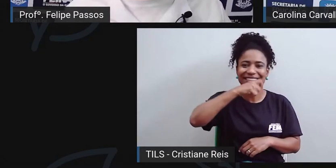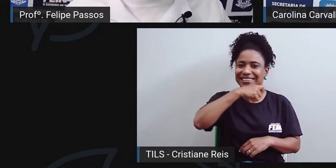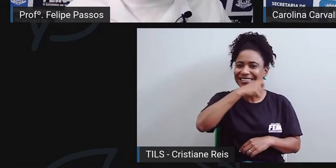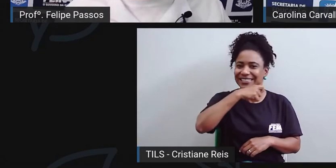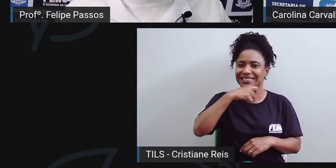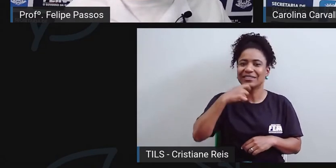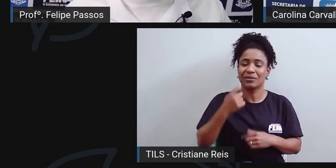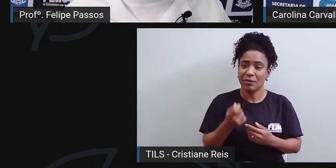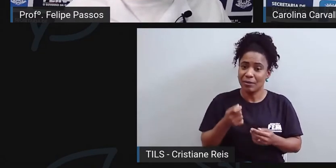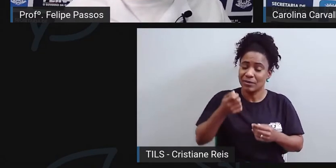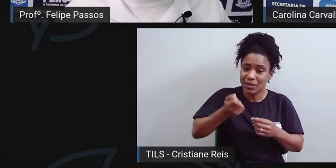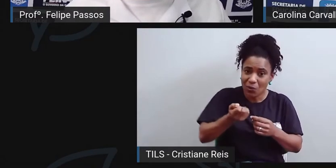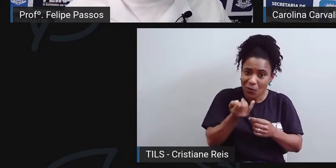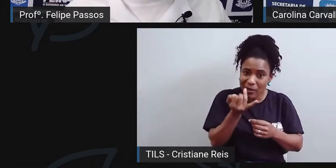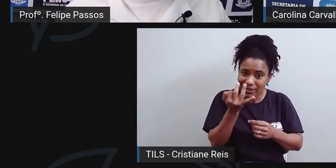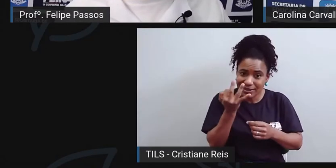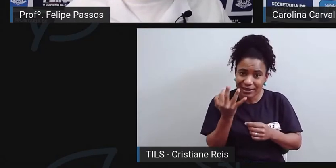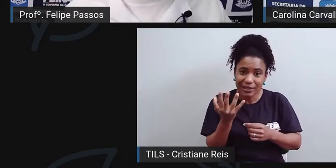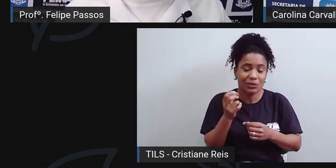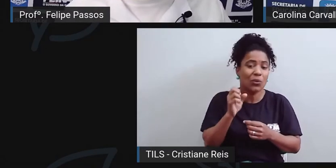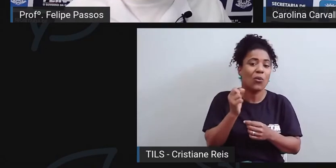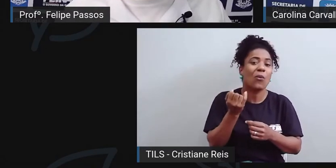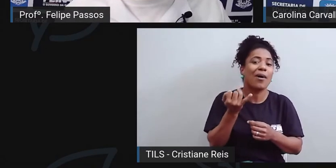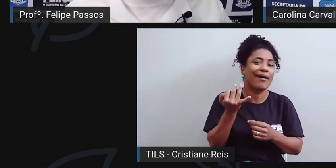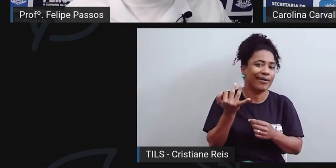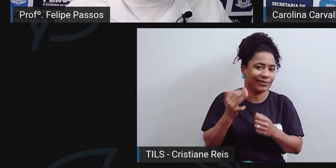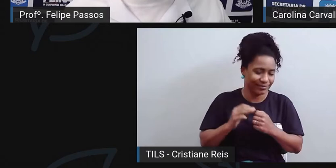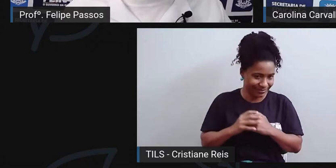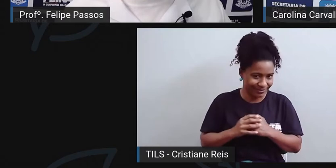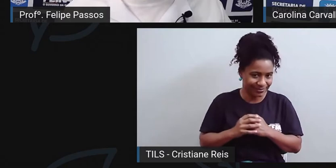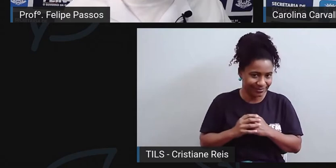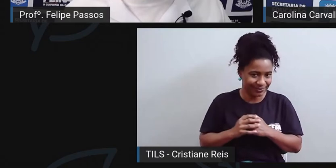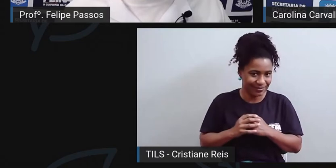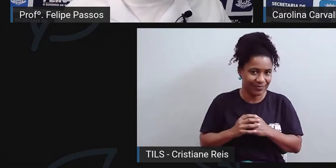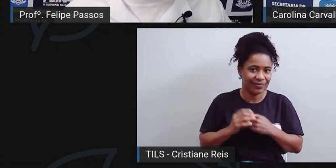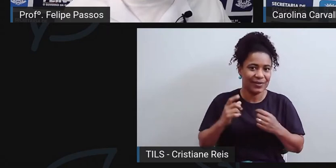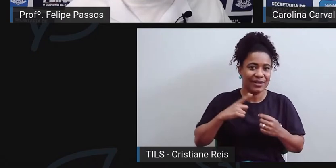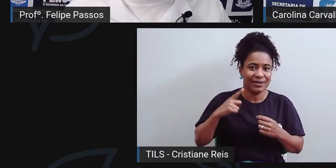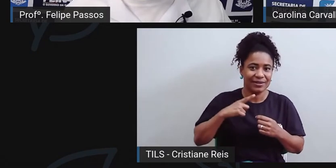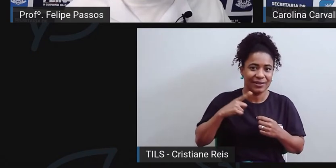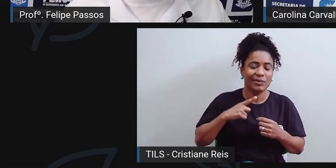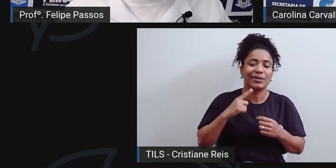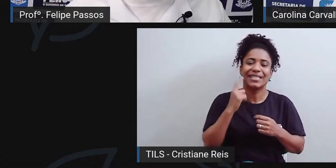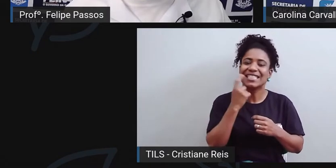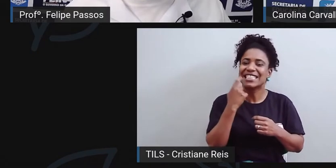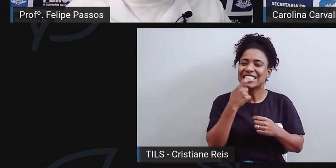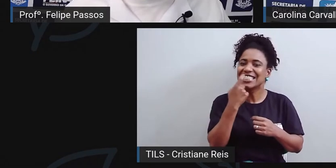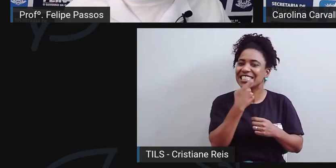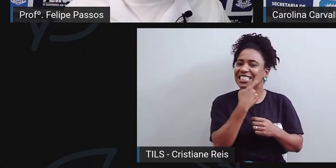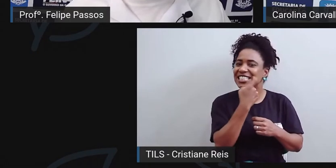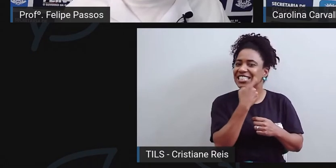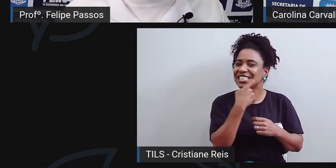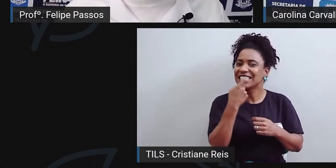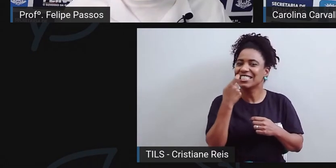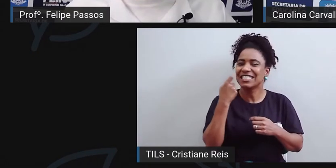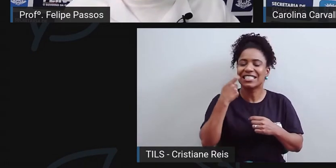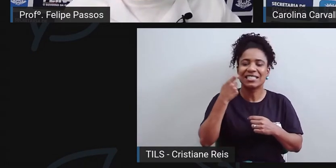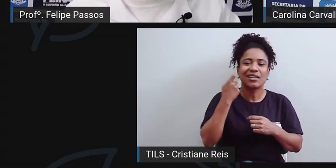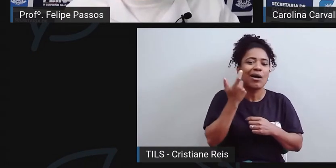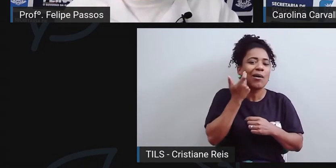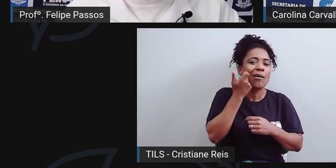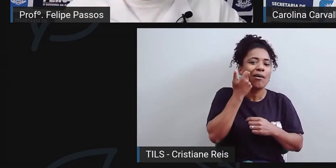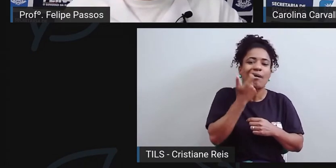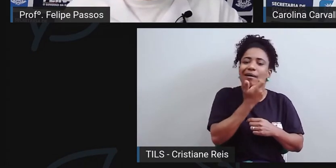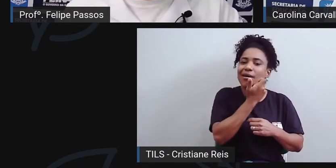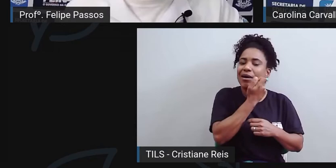uma quantidade controlada, vai ter um instrumental específico para fazer essa utilização,